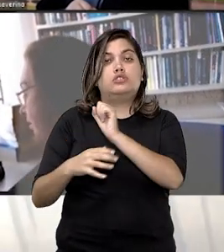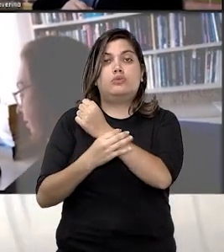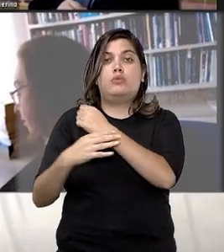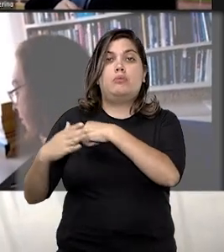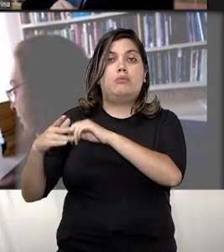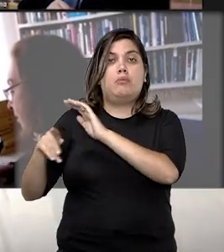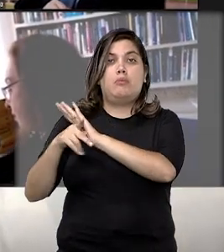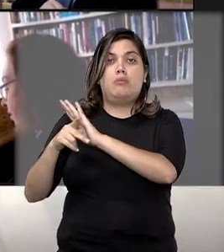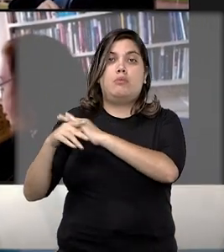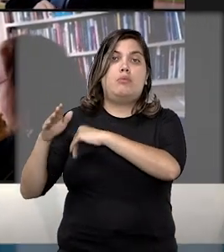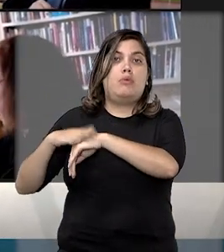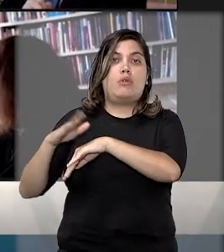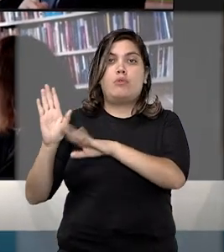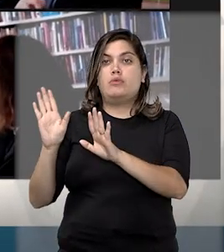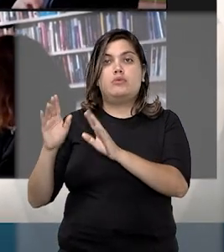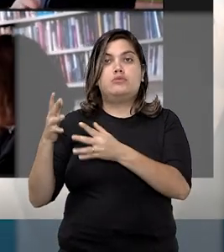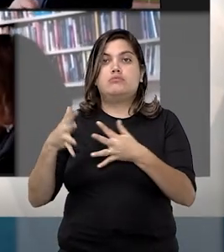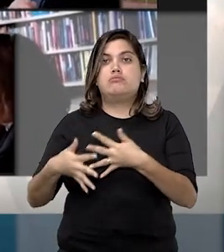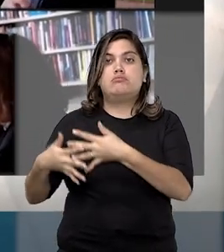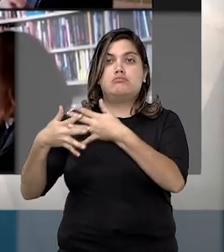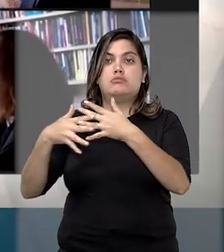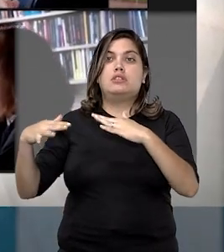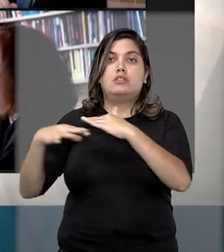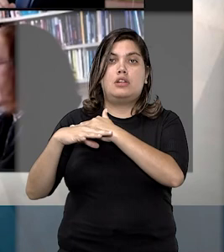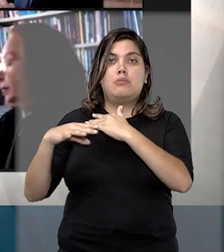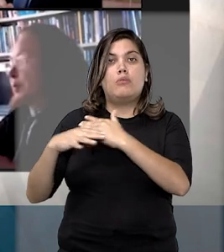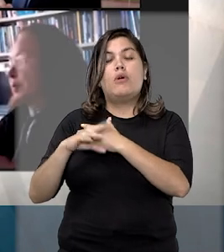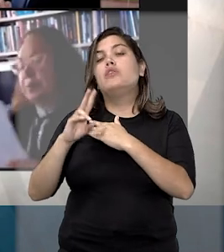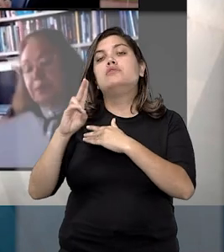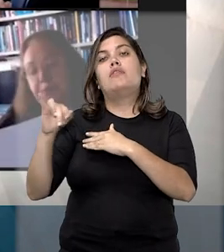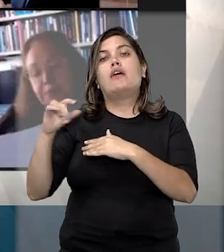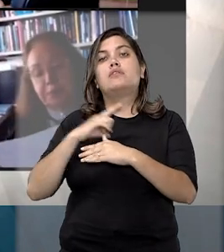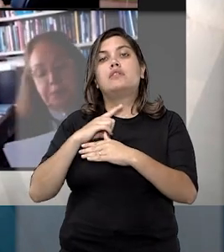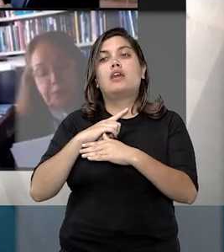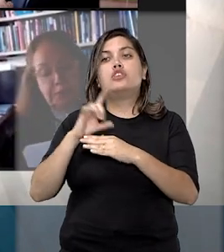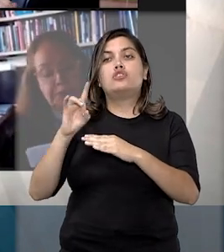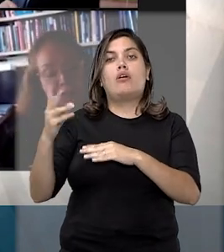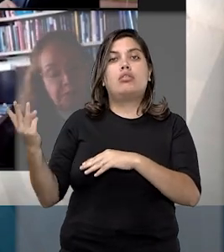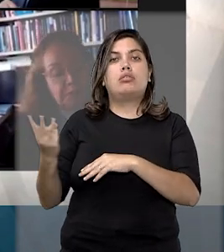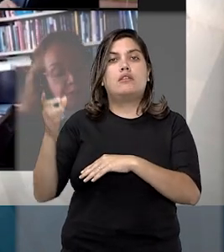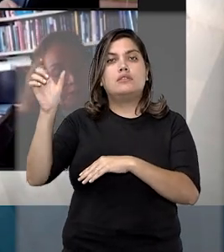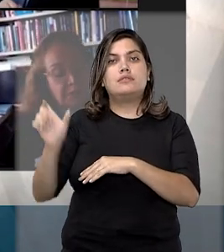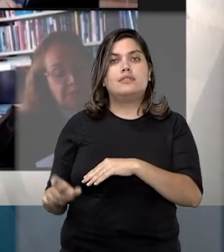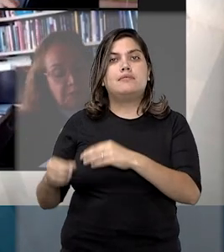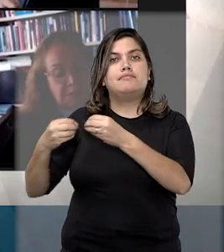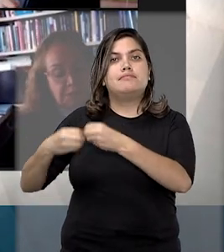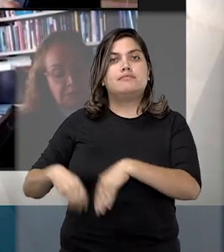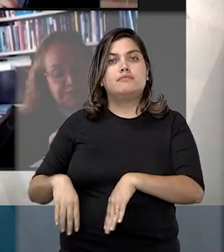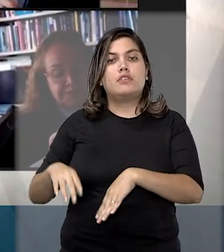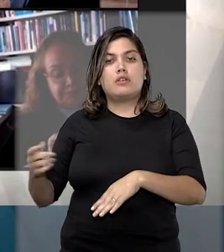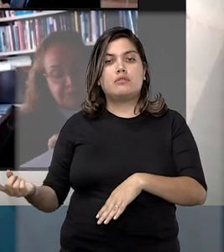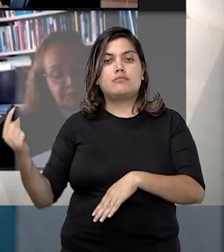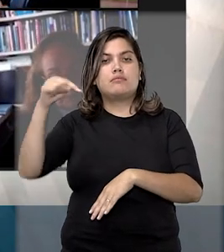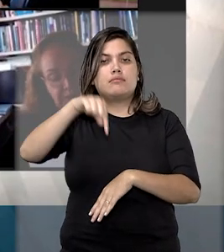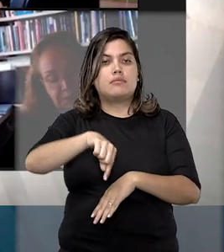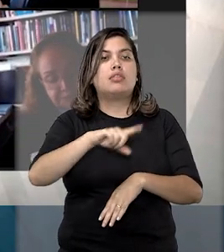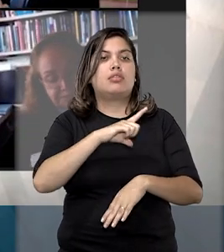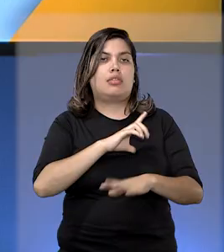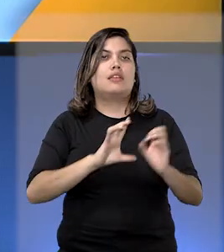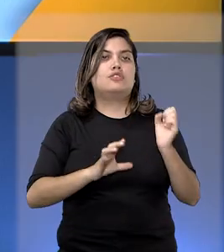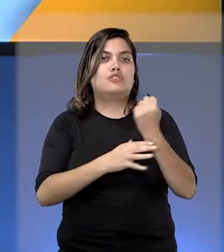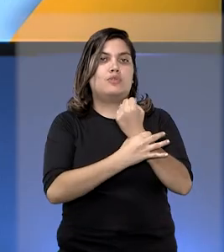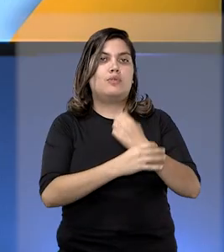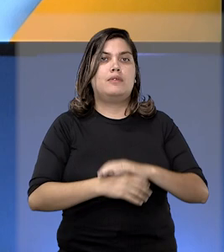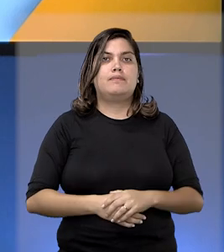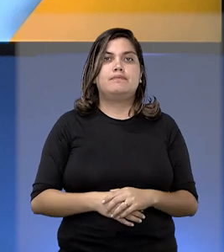próprio, o seguro de transportes, com o qual ele passaria da mera condição de terceiro prejudicado para de segurado.